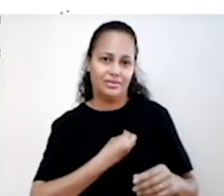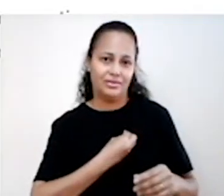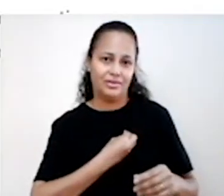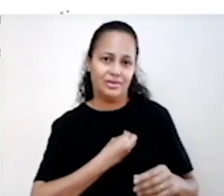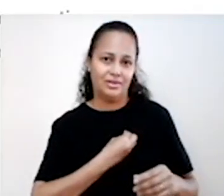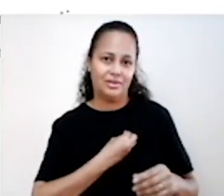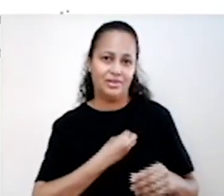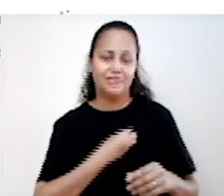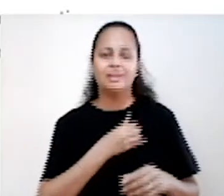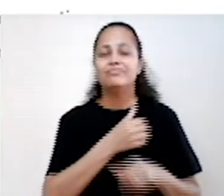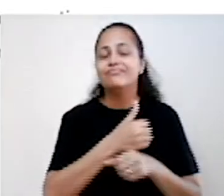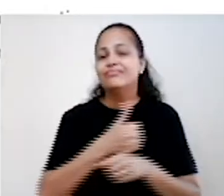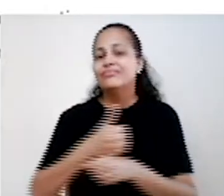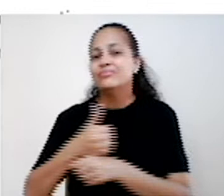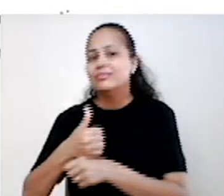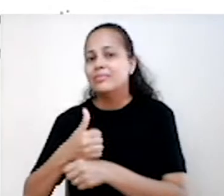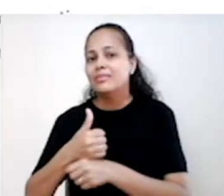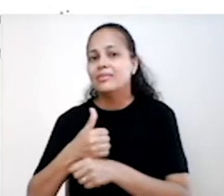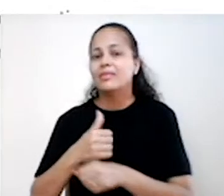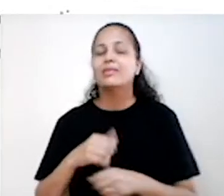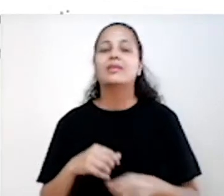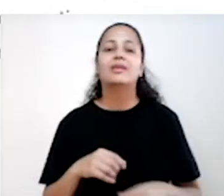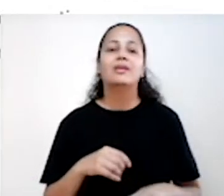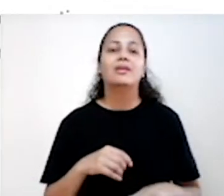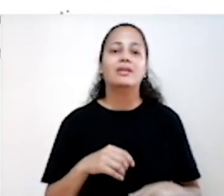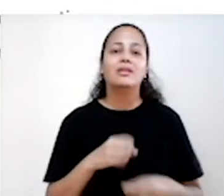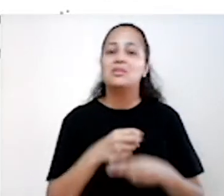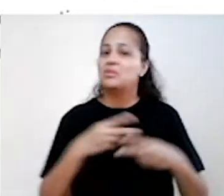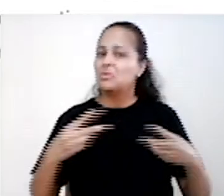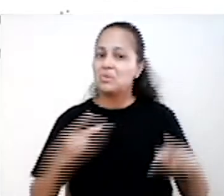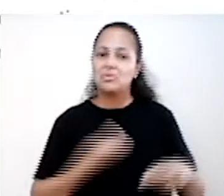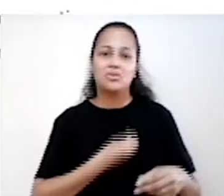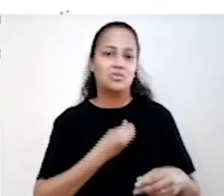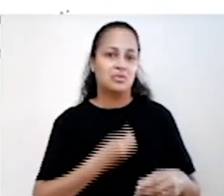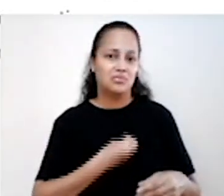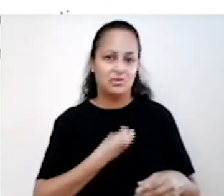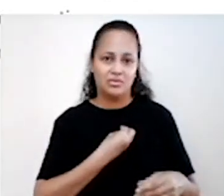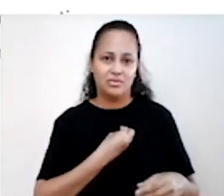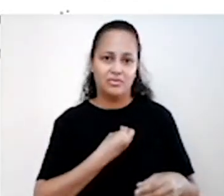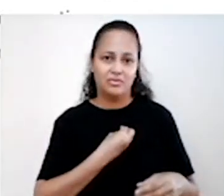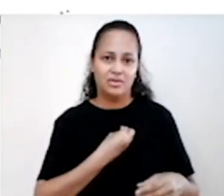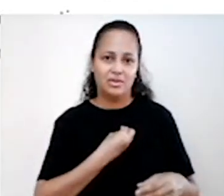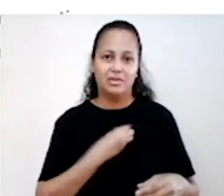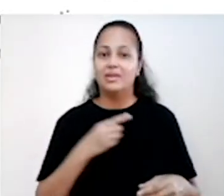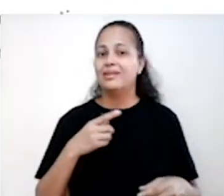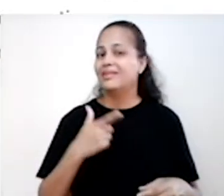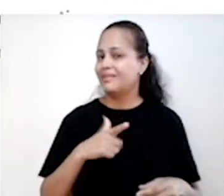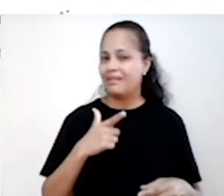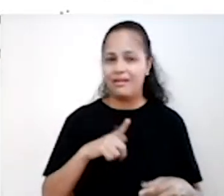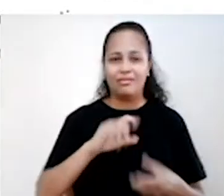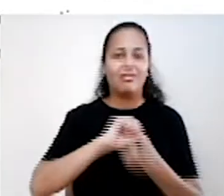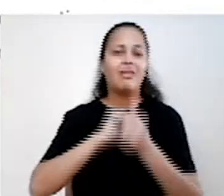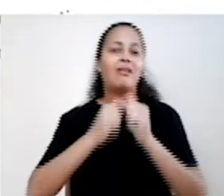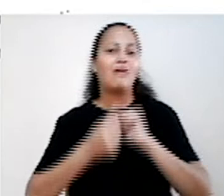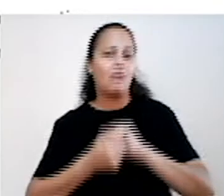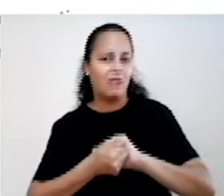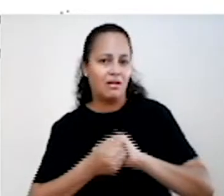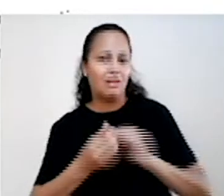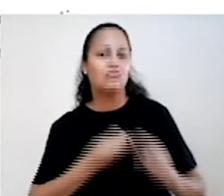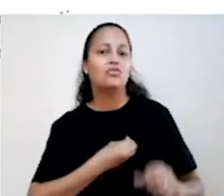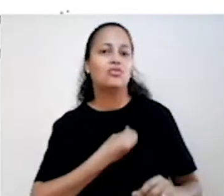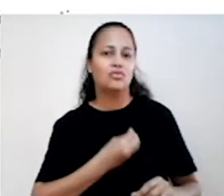tóxicas ou abusivas, condições de vida que não atendem suas necessidades ou não proporcionam qualidade de vida,